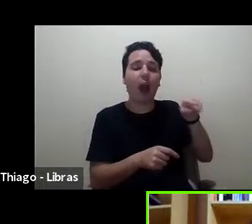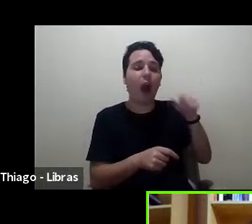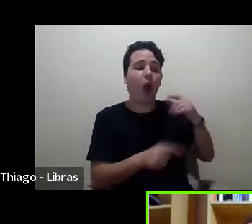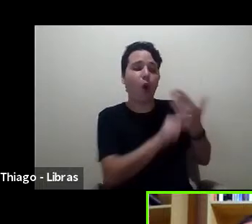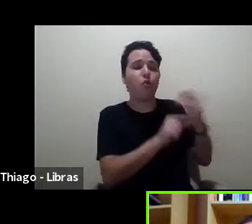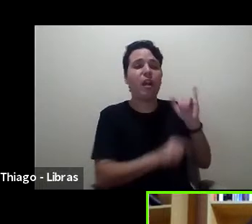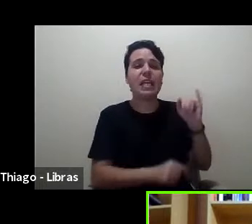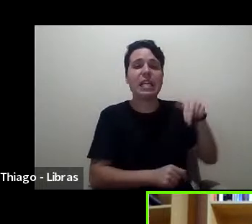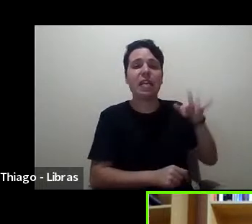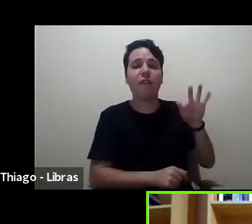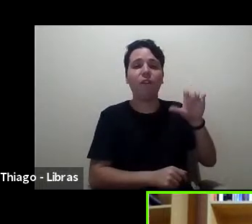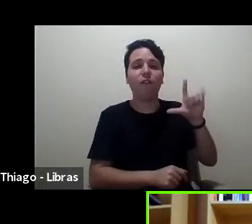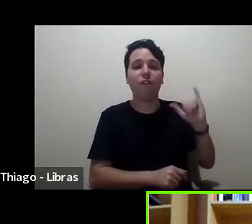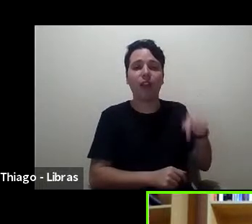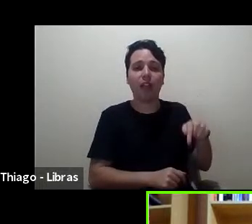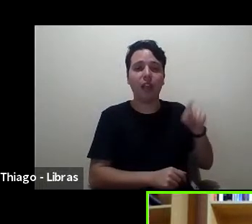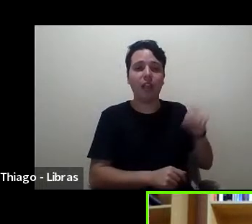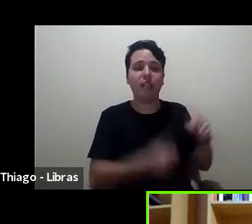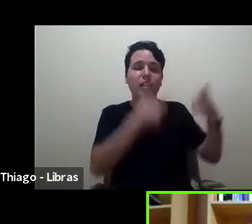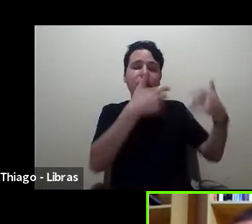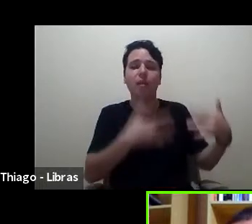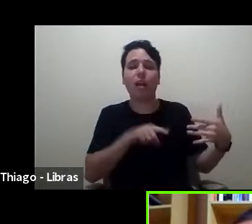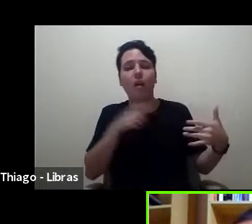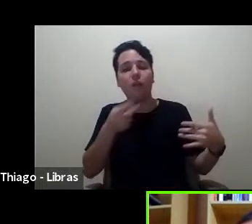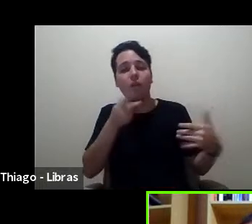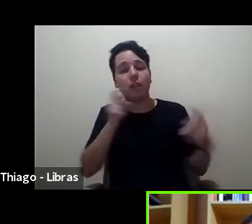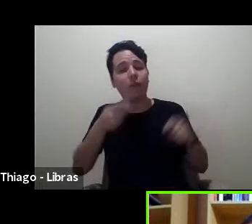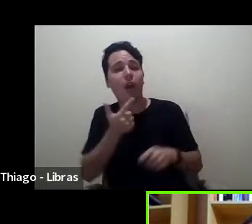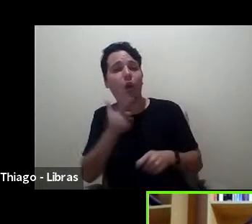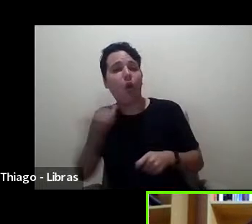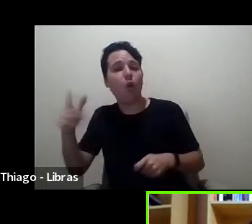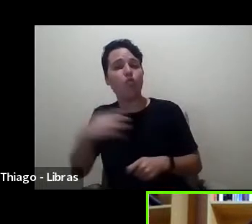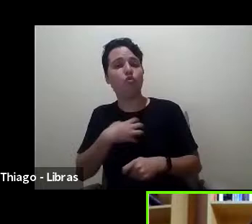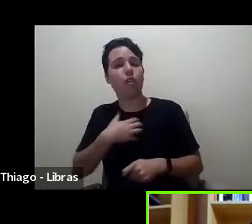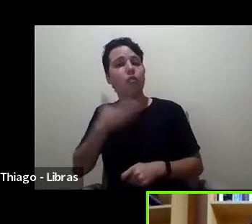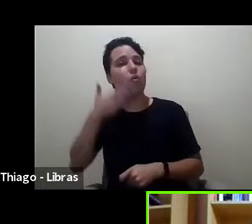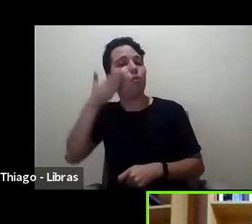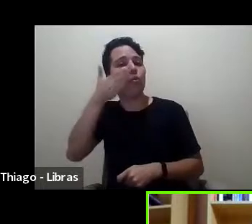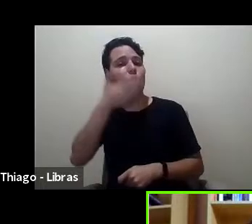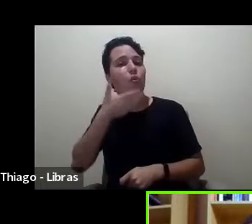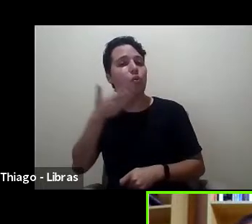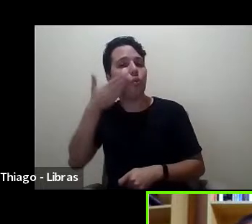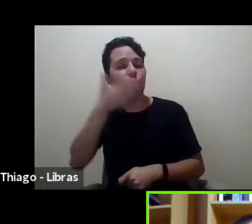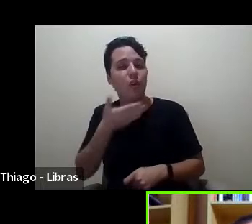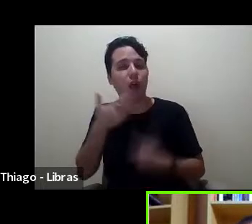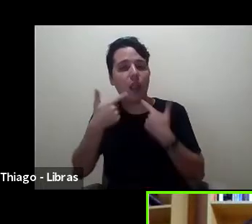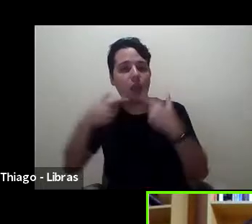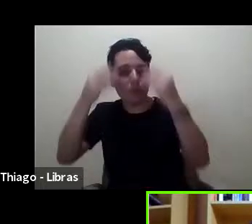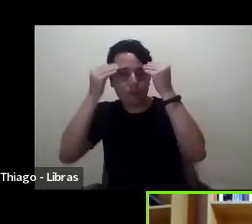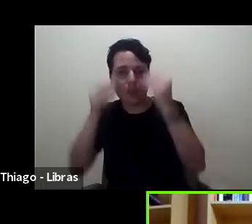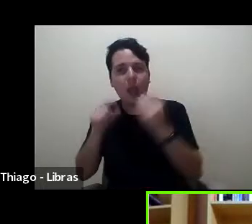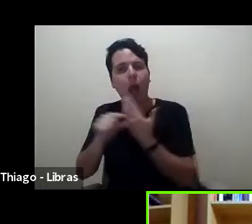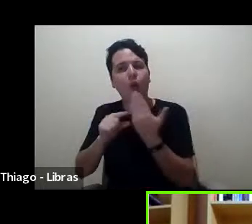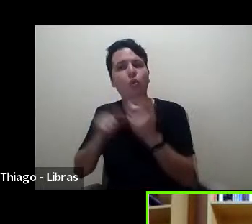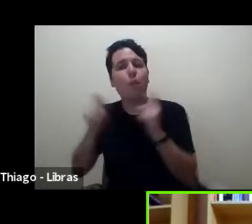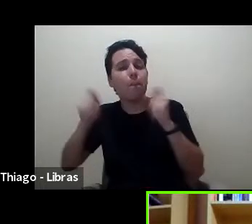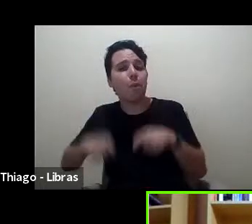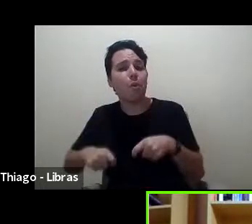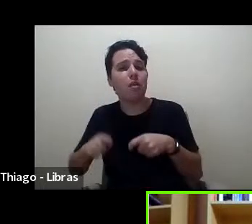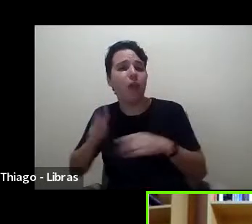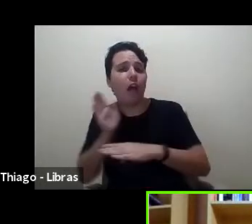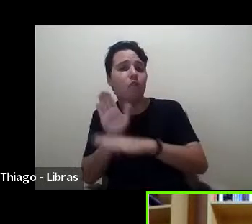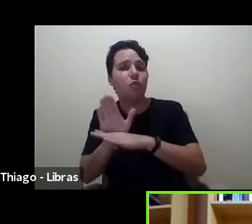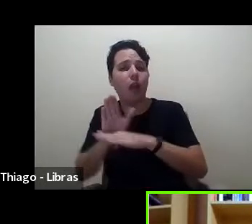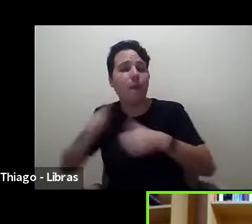há formas elegantes de fazer a crítica utilizem essa grandeza da linguagem para fazer a análise